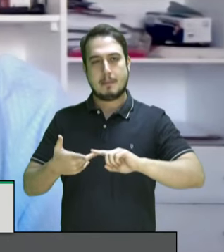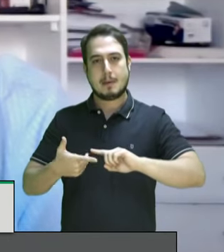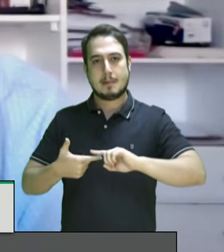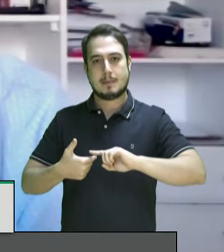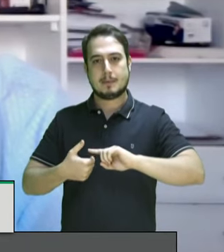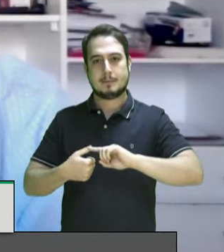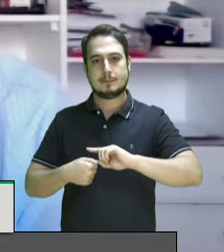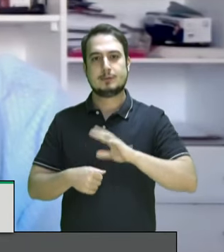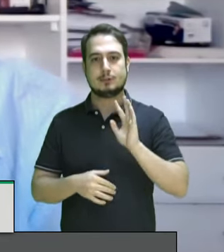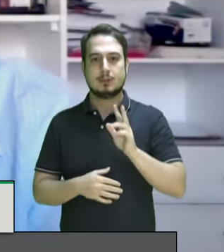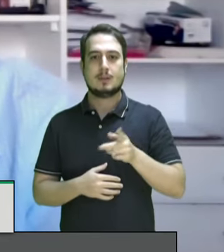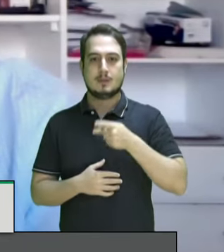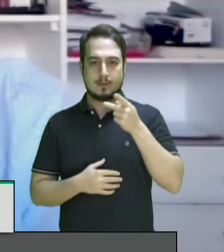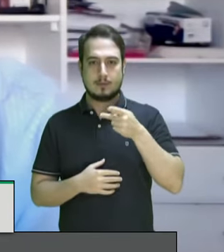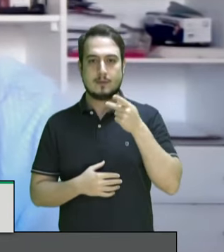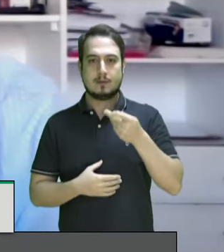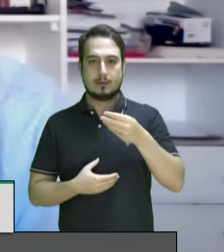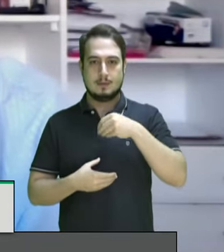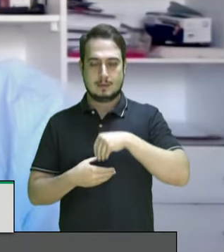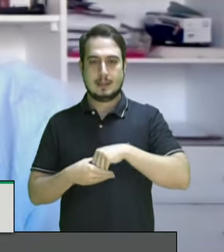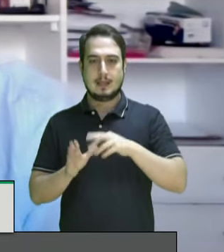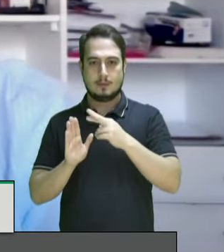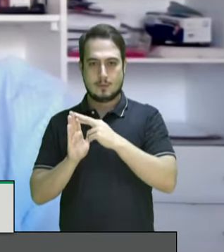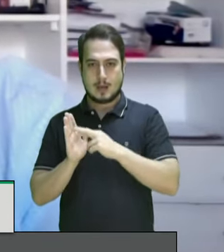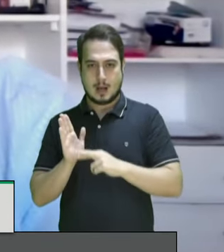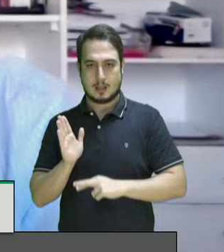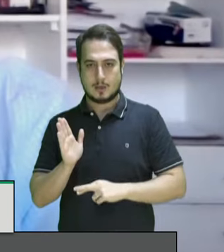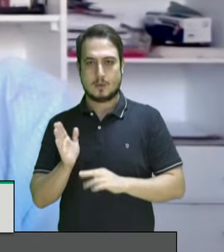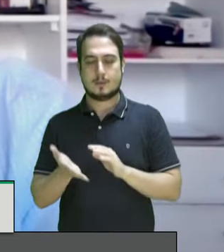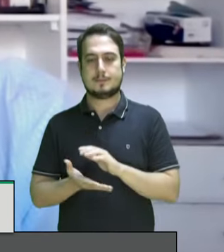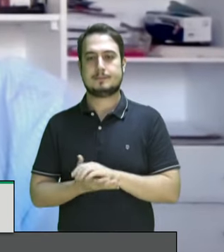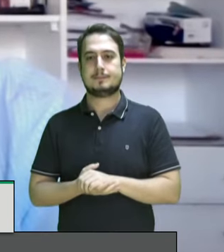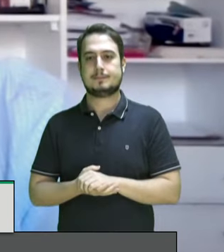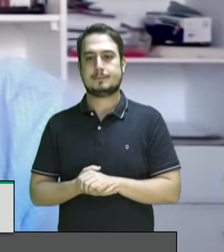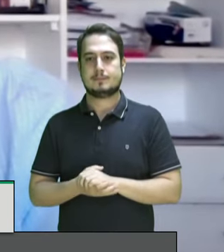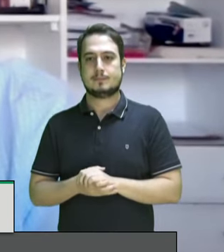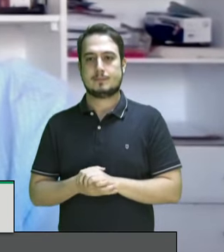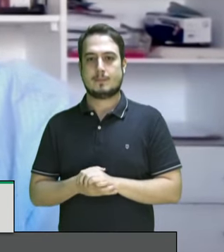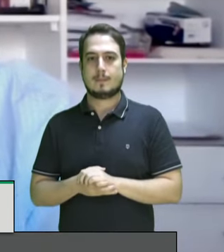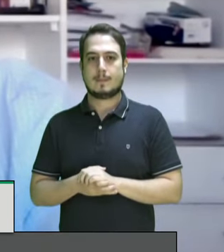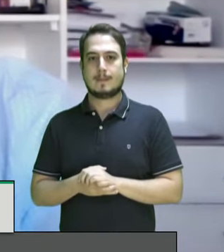que estão contidos nesse relatório um relatório